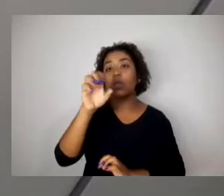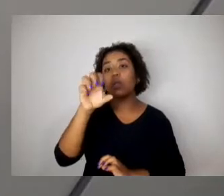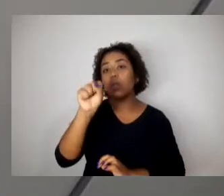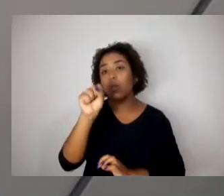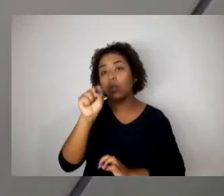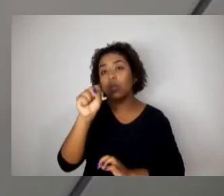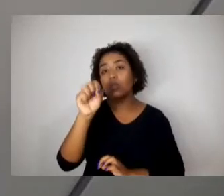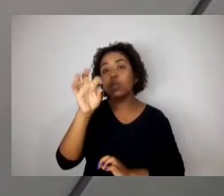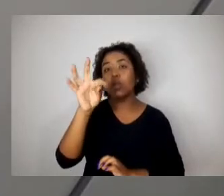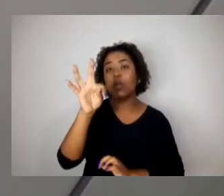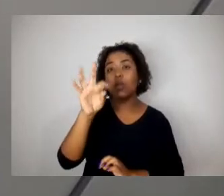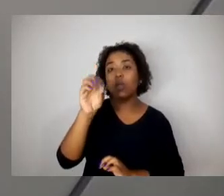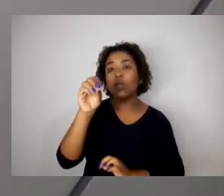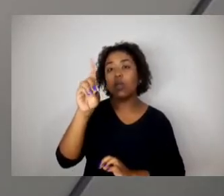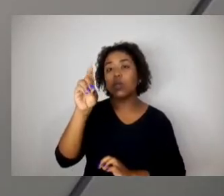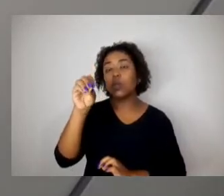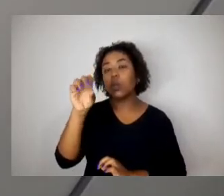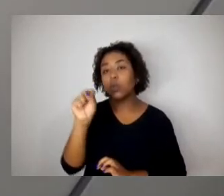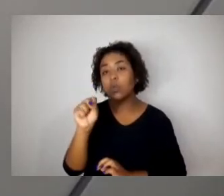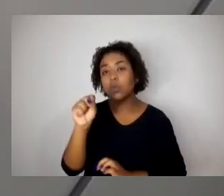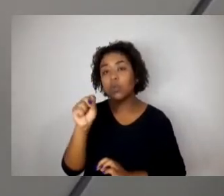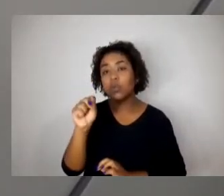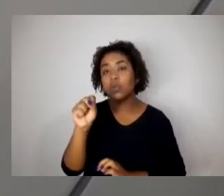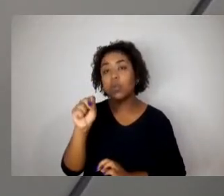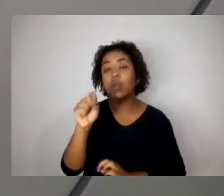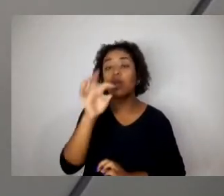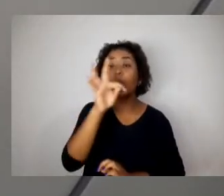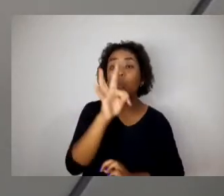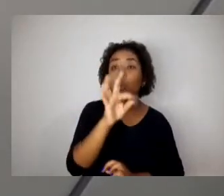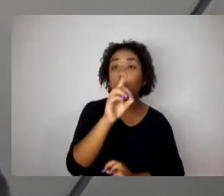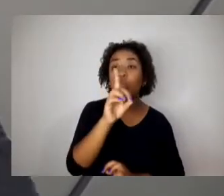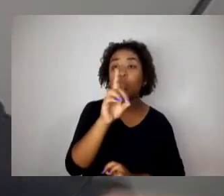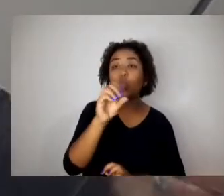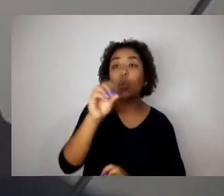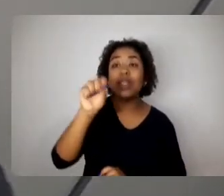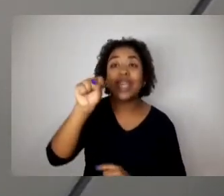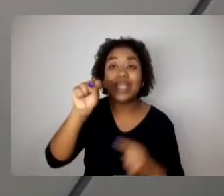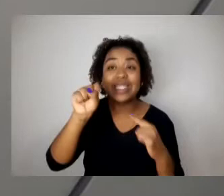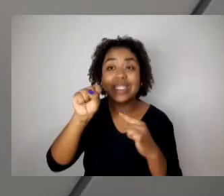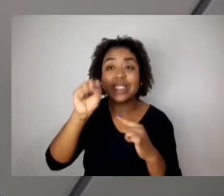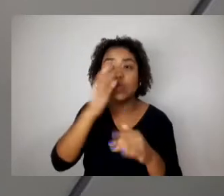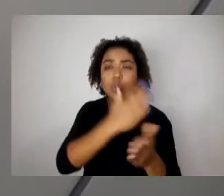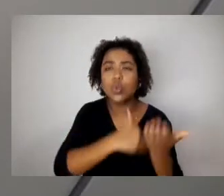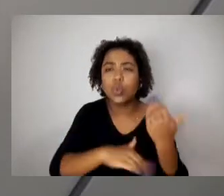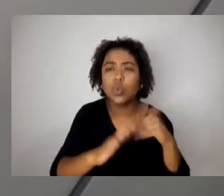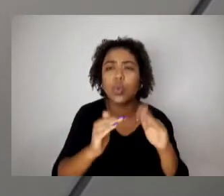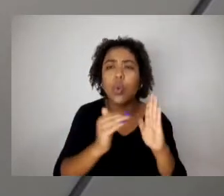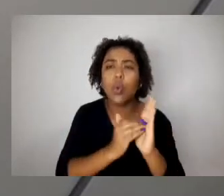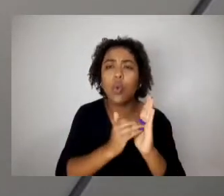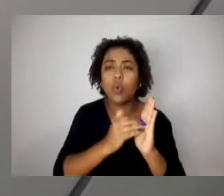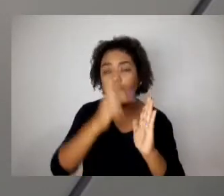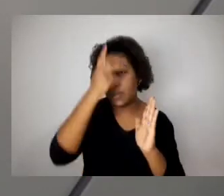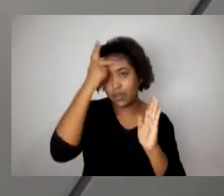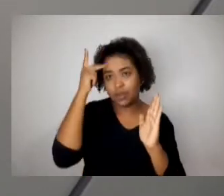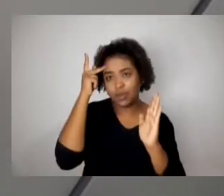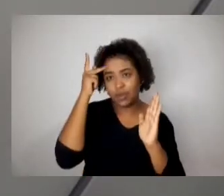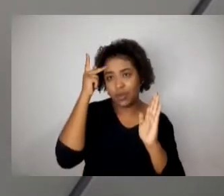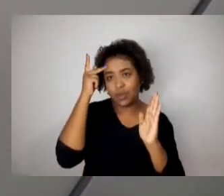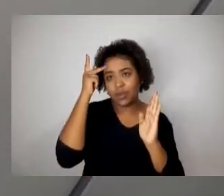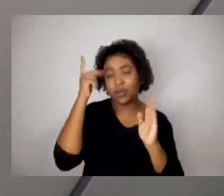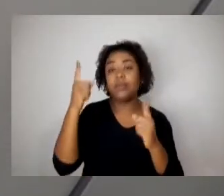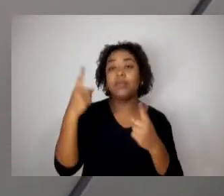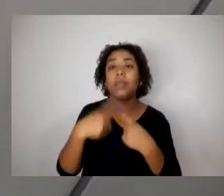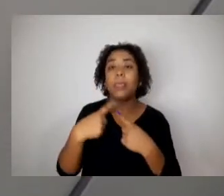pessoas quando a gente se refere. Então, eu votei nesse projeto muito consciente porque ali não está falando nada que é para ser,